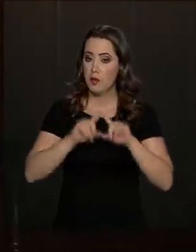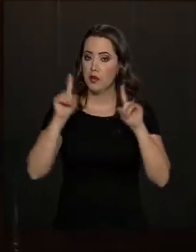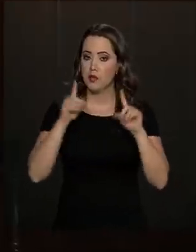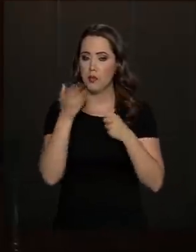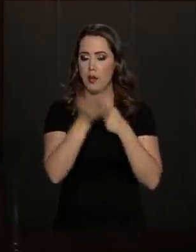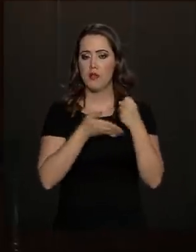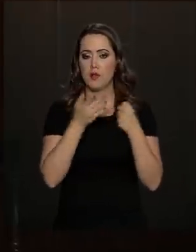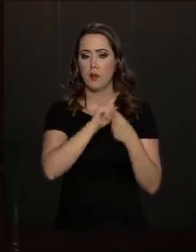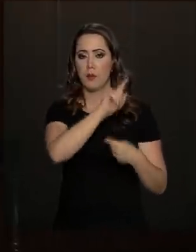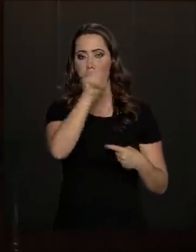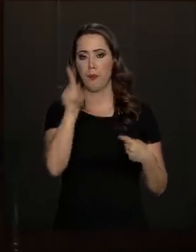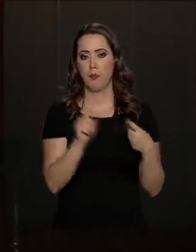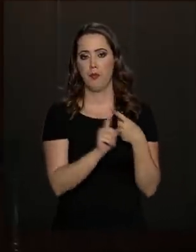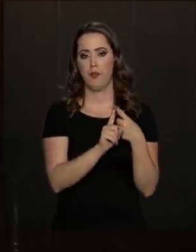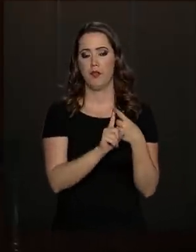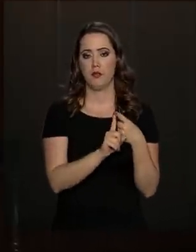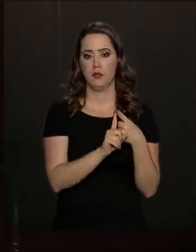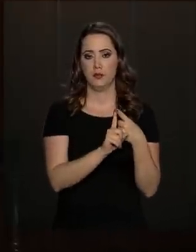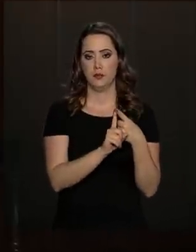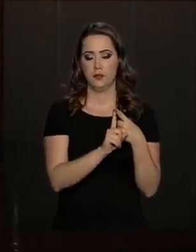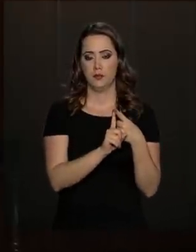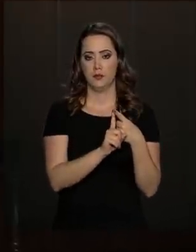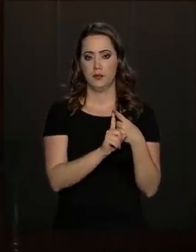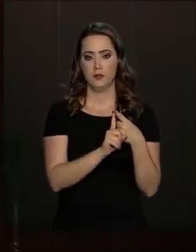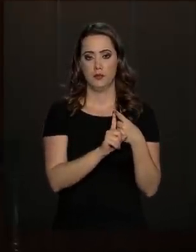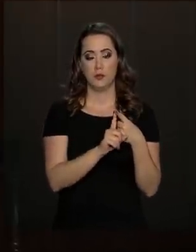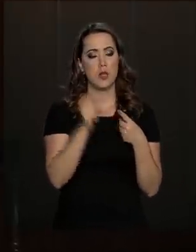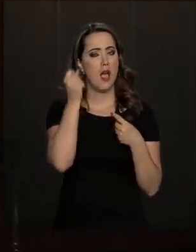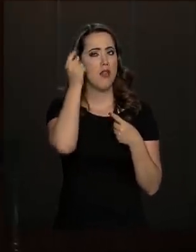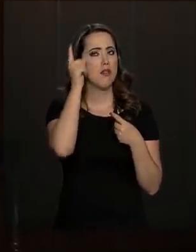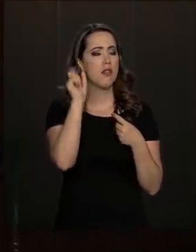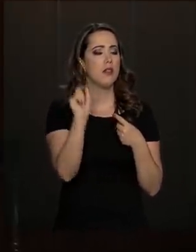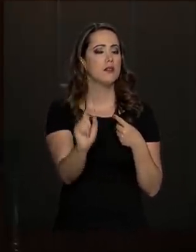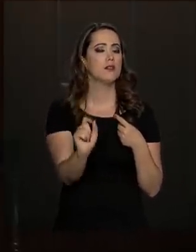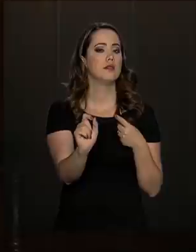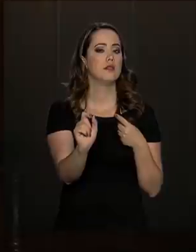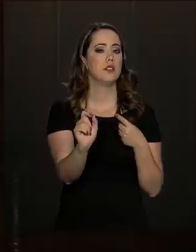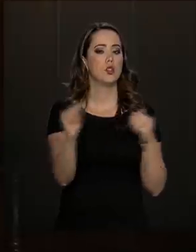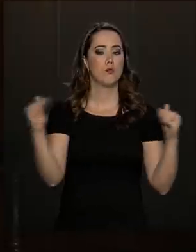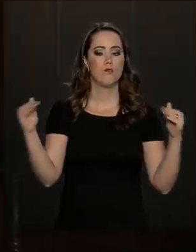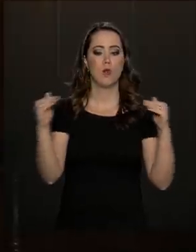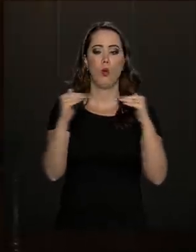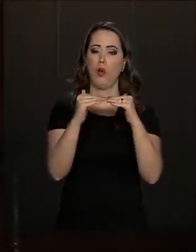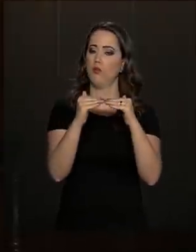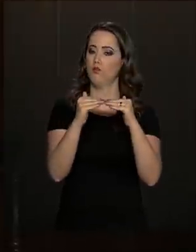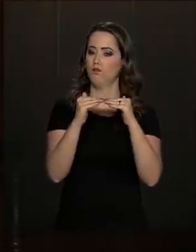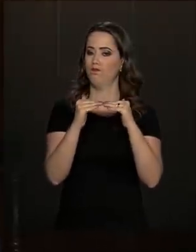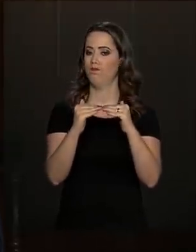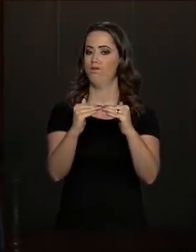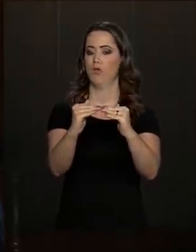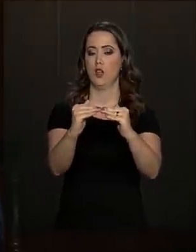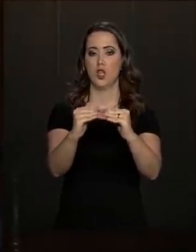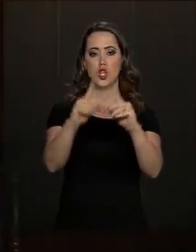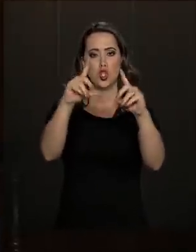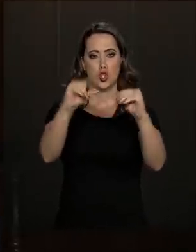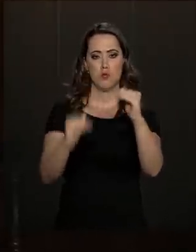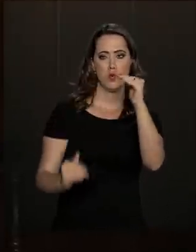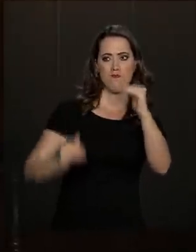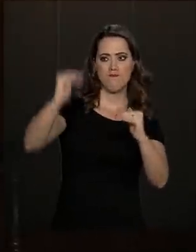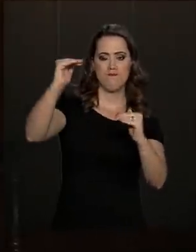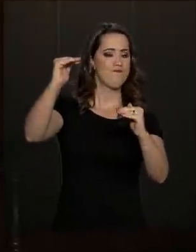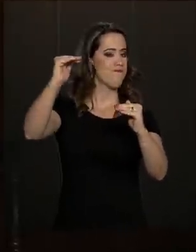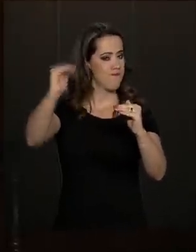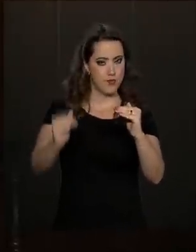pilares são esses. Primeiro, é a ideia da equidade. A ideia de reduzir as desigualdades,